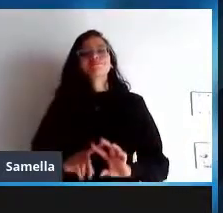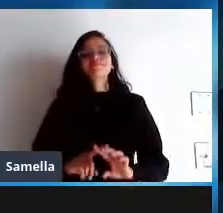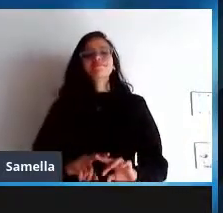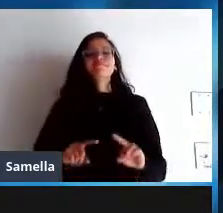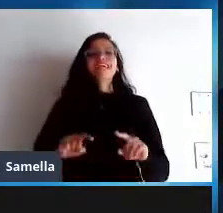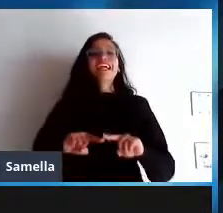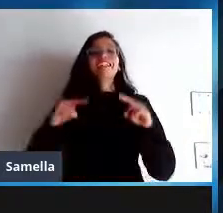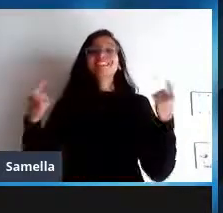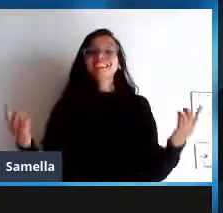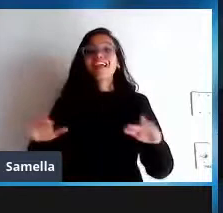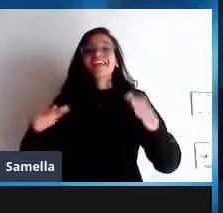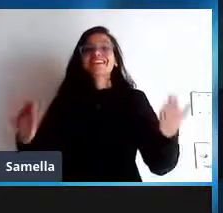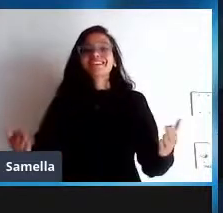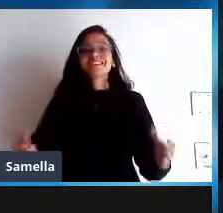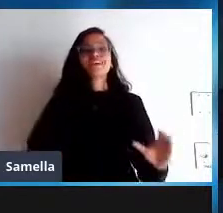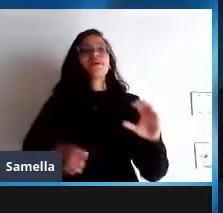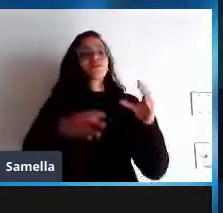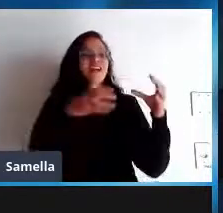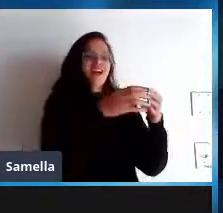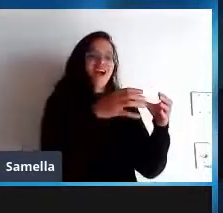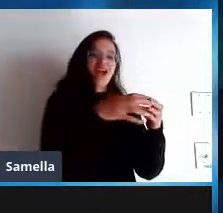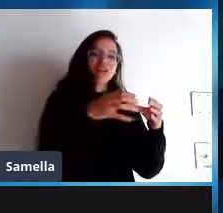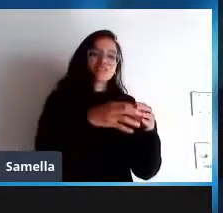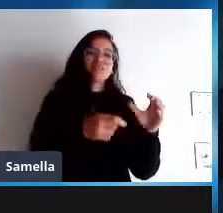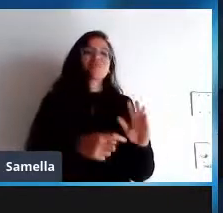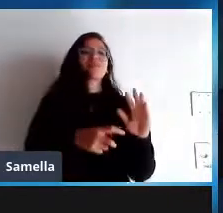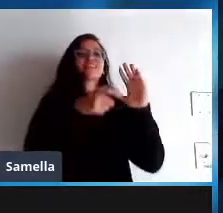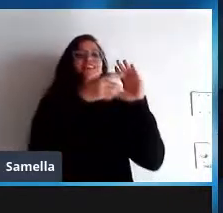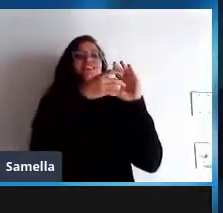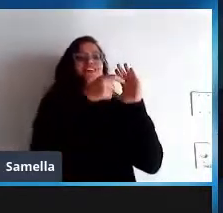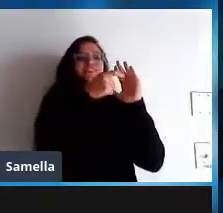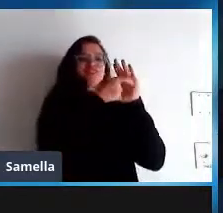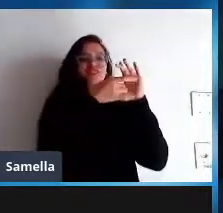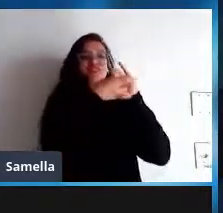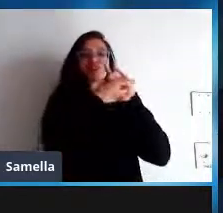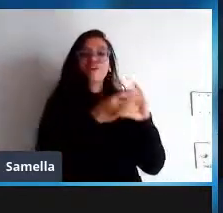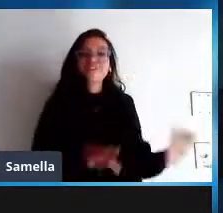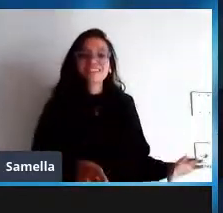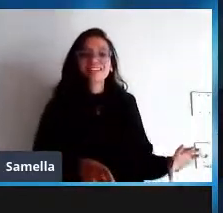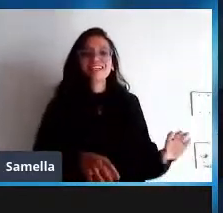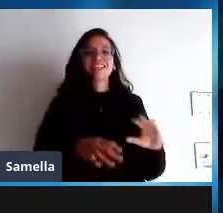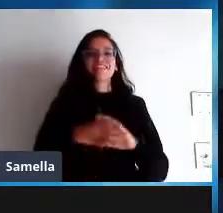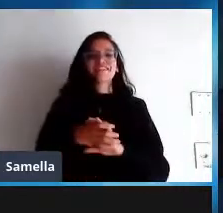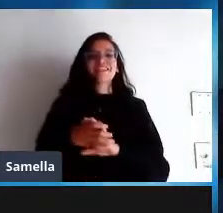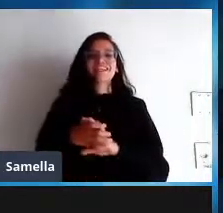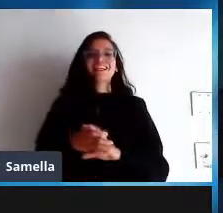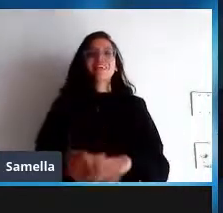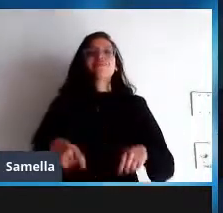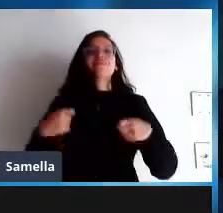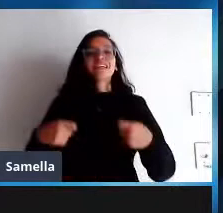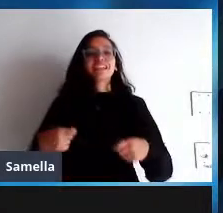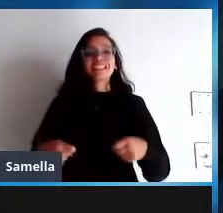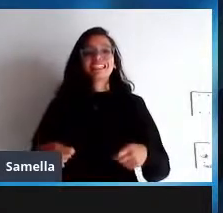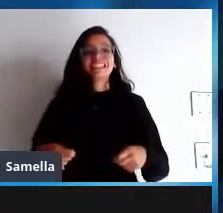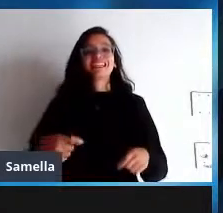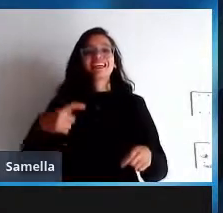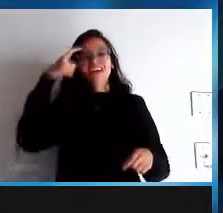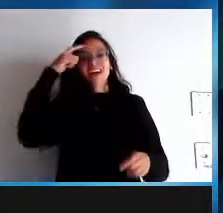comunidades de software livre existem para garantir que esse modelo seja viável